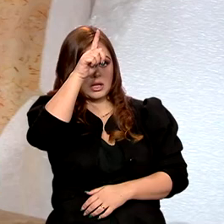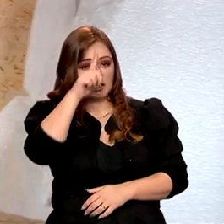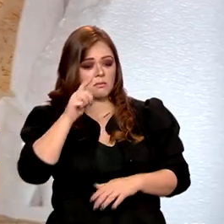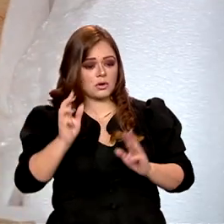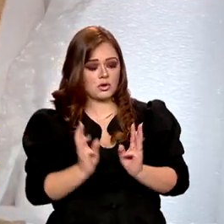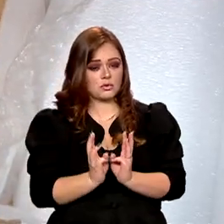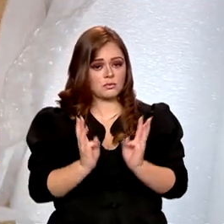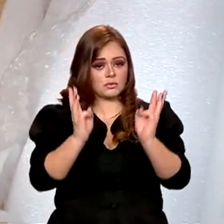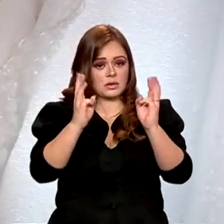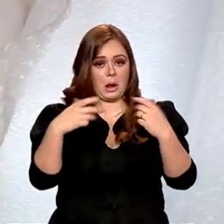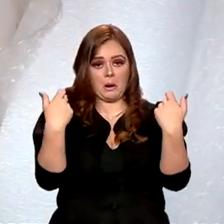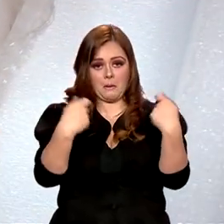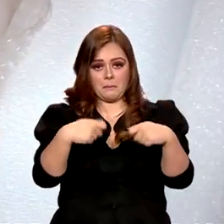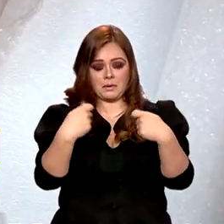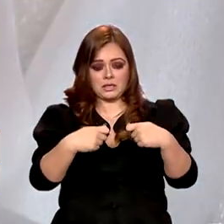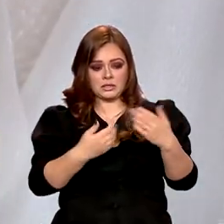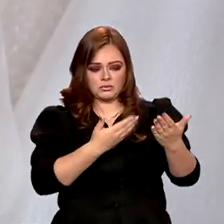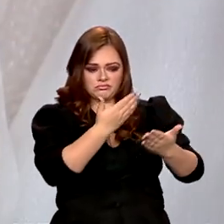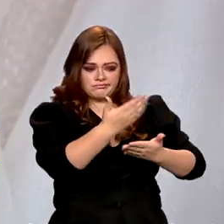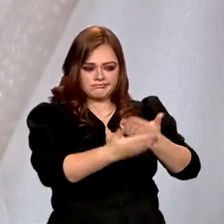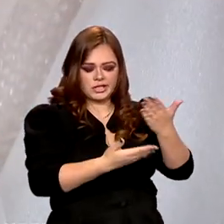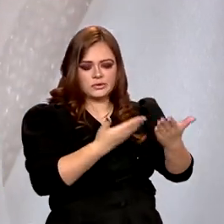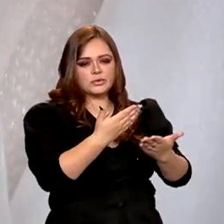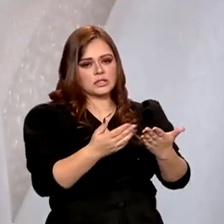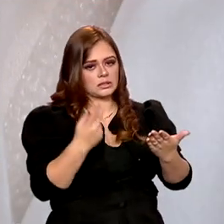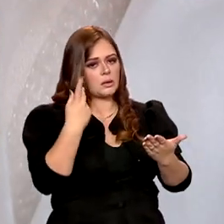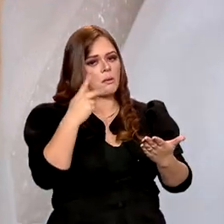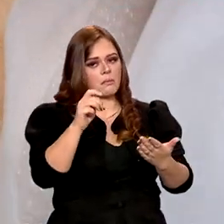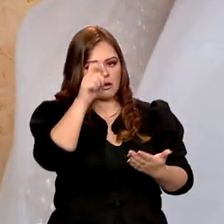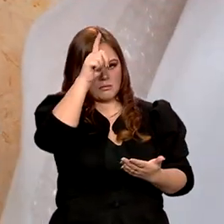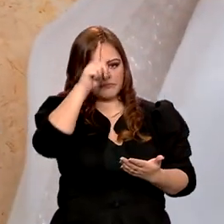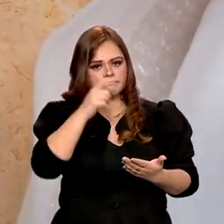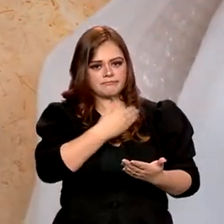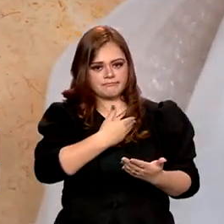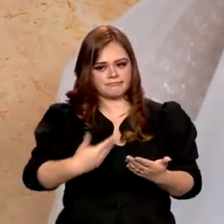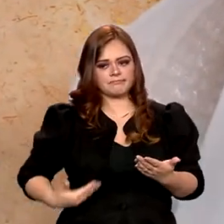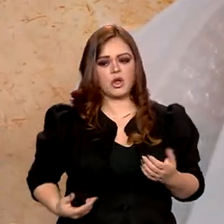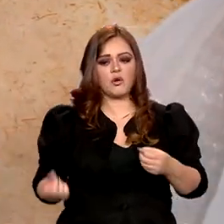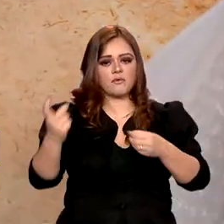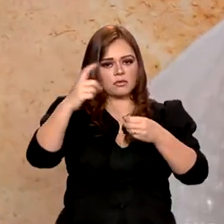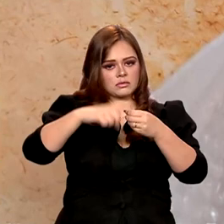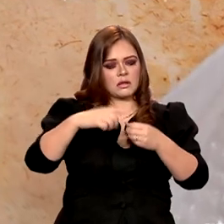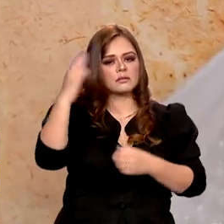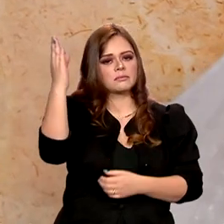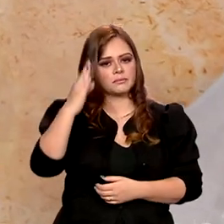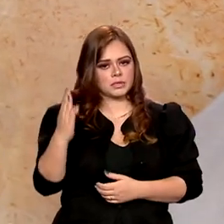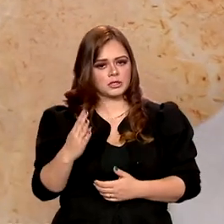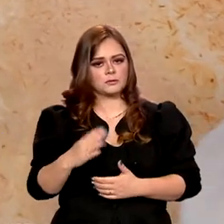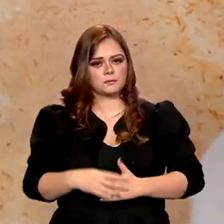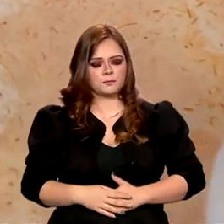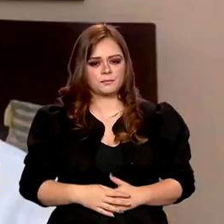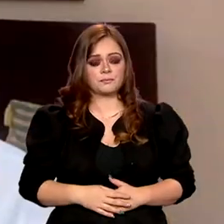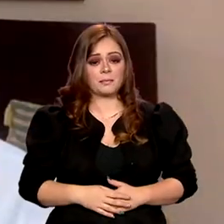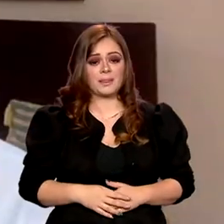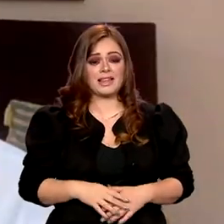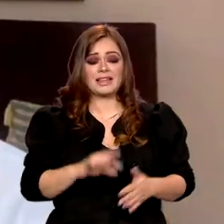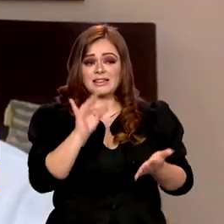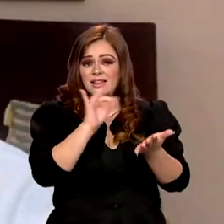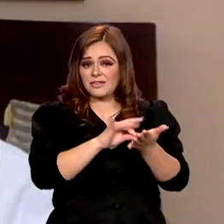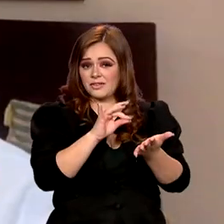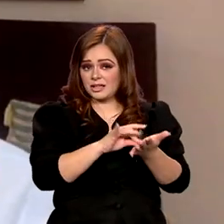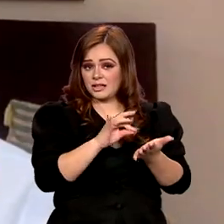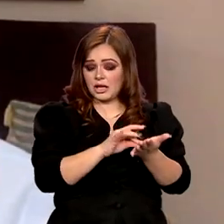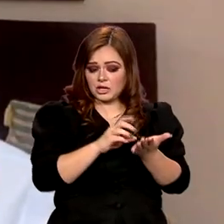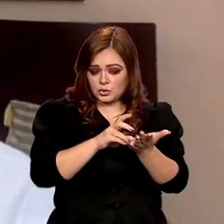Foram necessários anos de negociações para que o governo alemão determinasse o retorno do fóssil ao Brasil. Na verdade, os